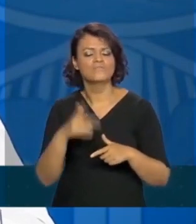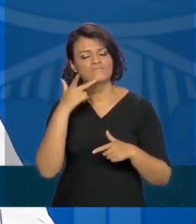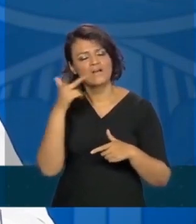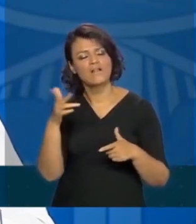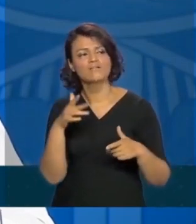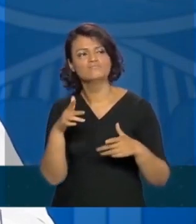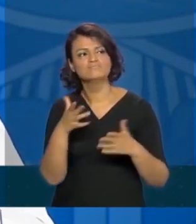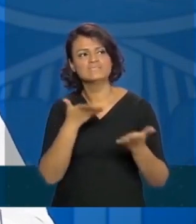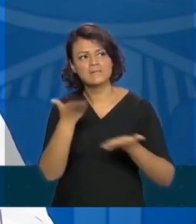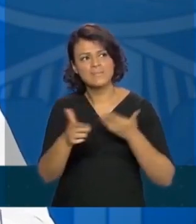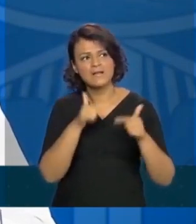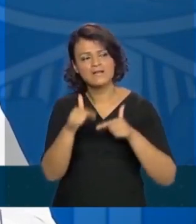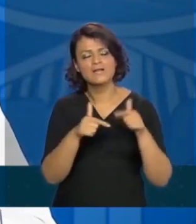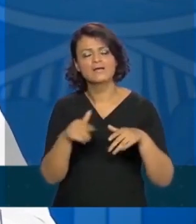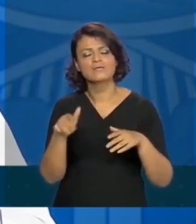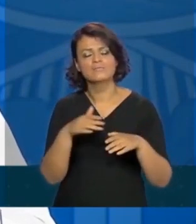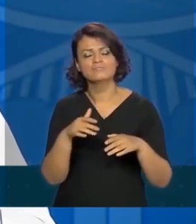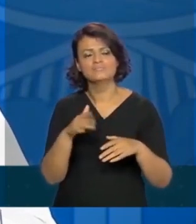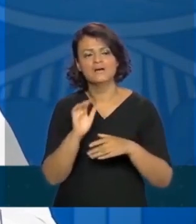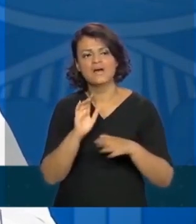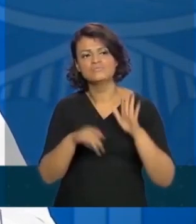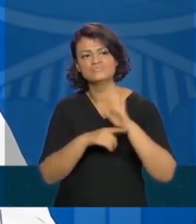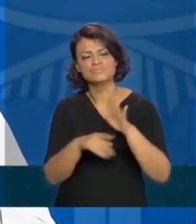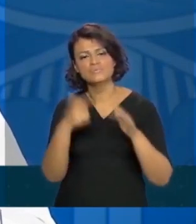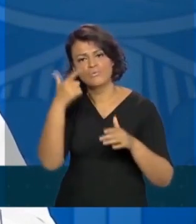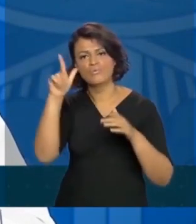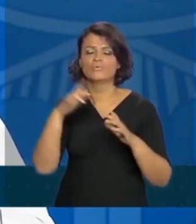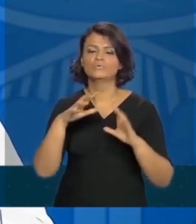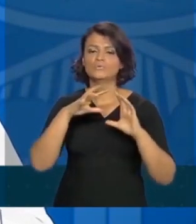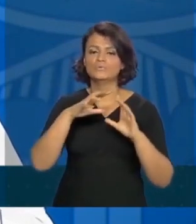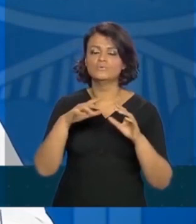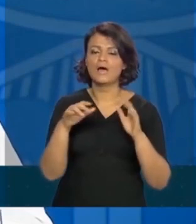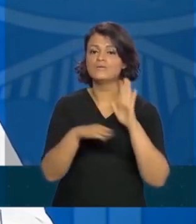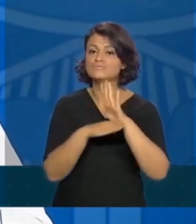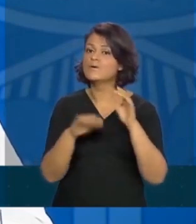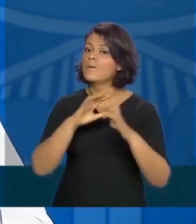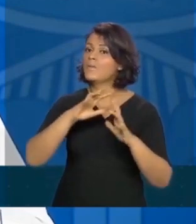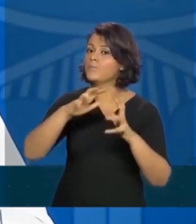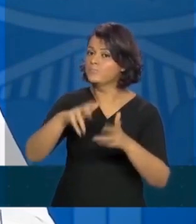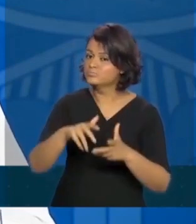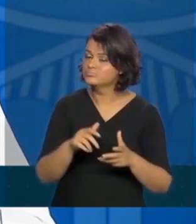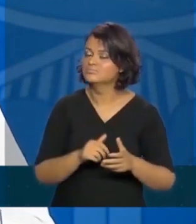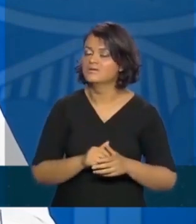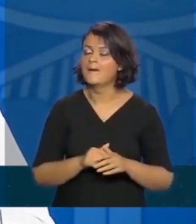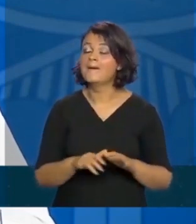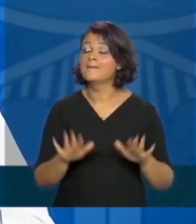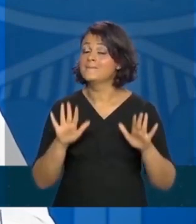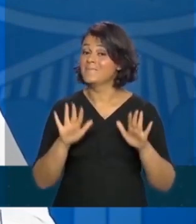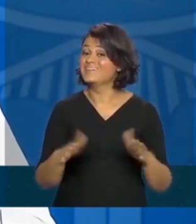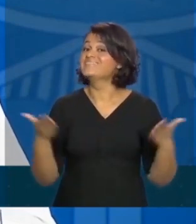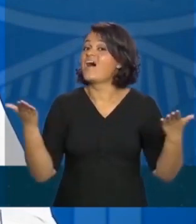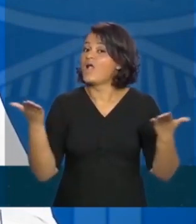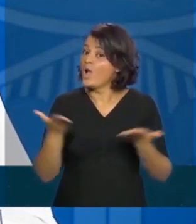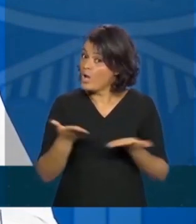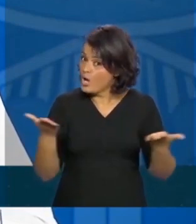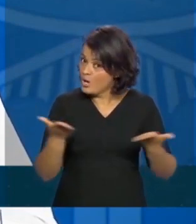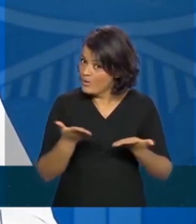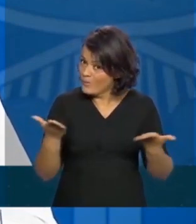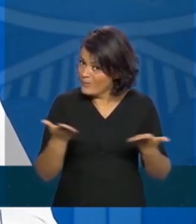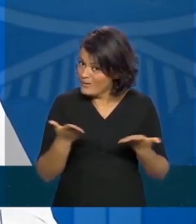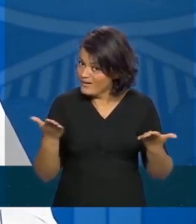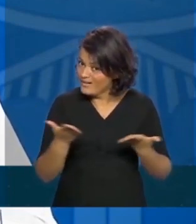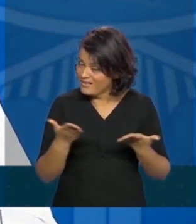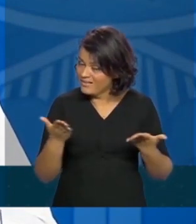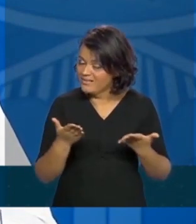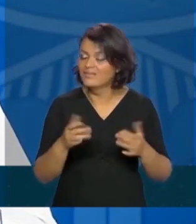modelo de saúde mais racional, talvez ajudar o mundo a pensar um sistema de saúde mais racional, mas no momento, na beira